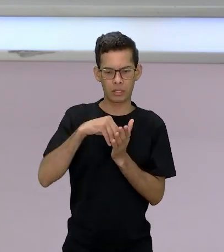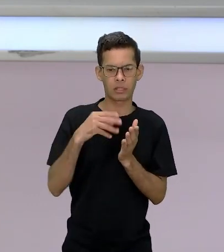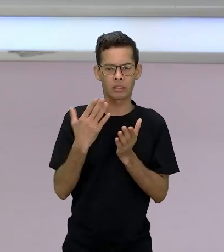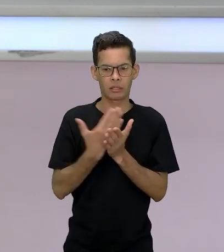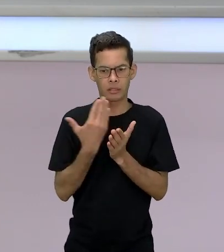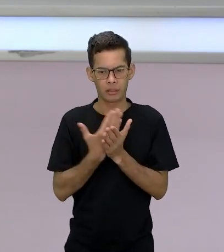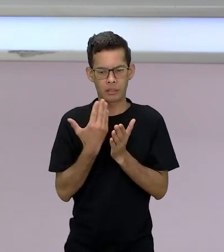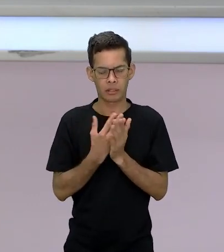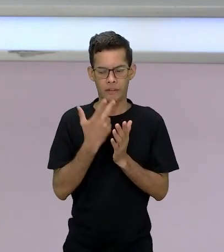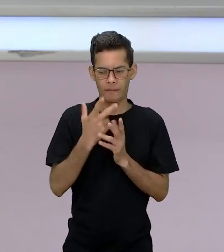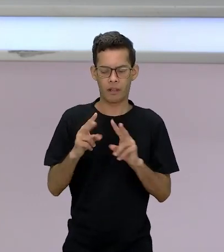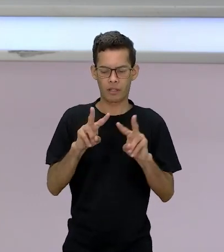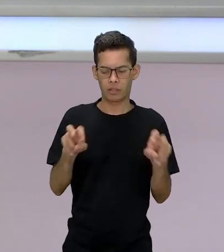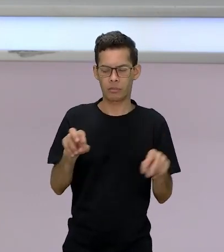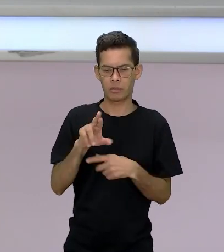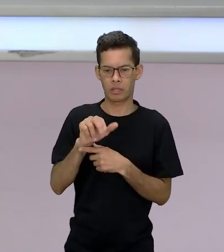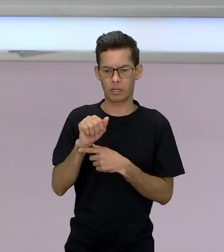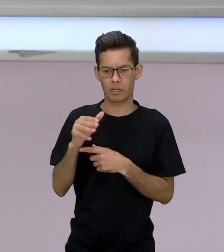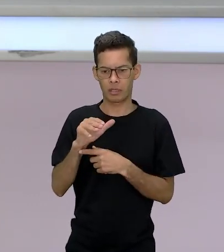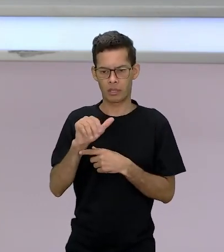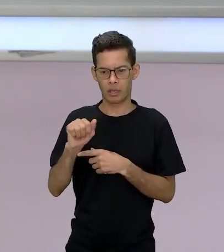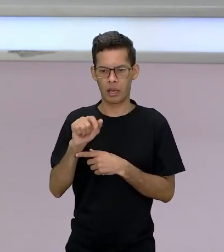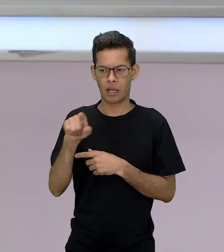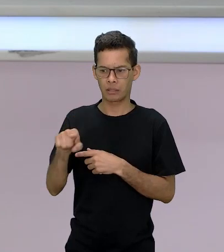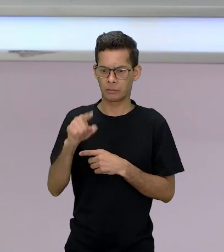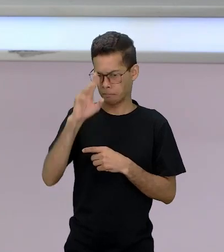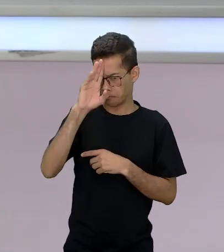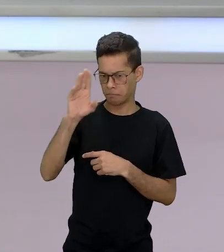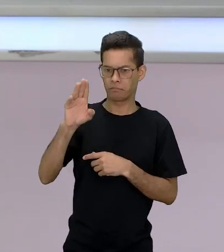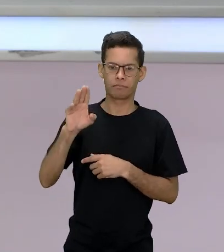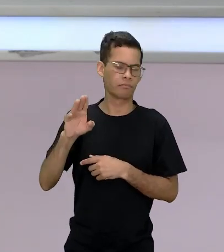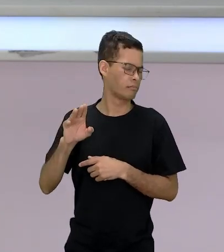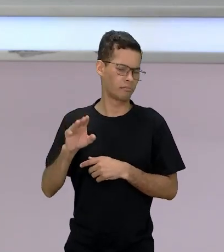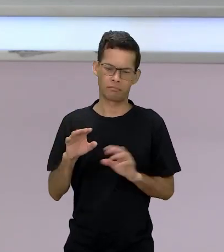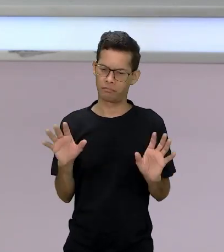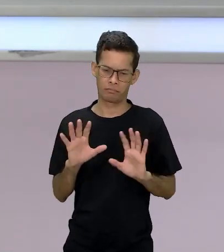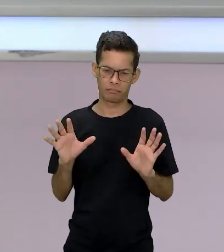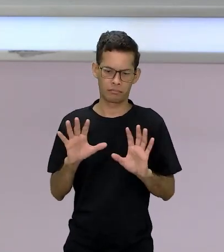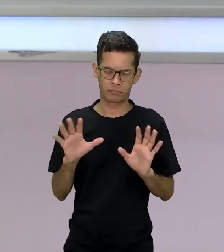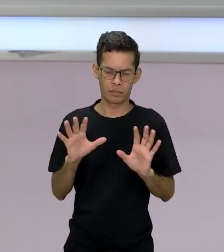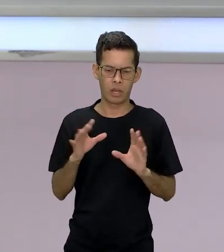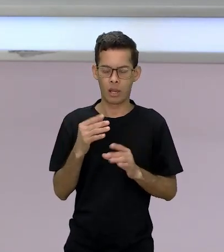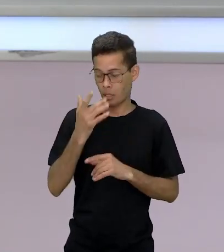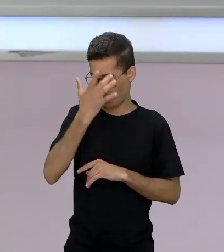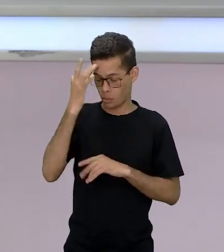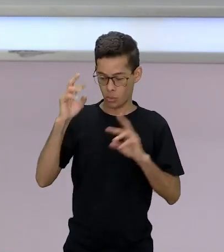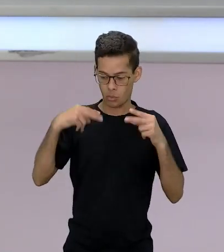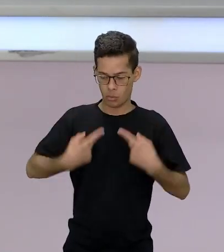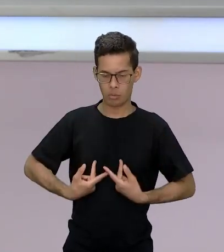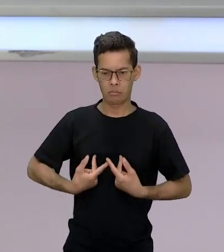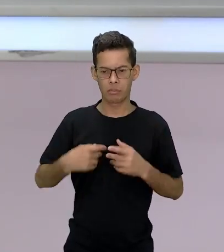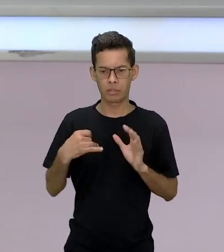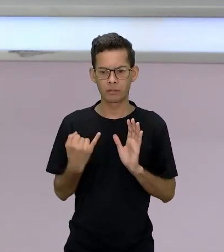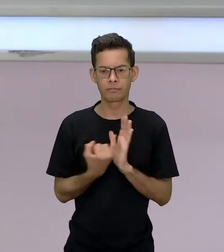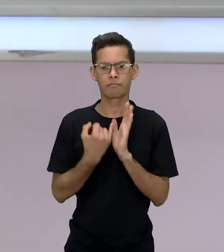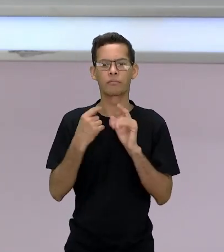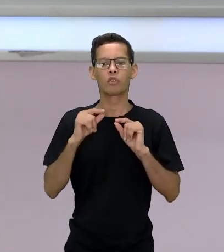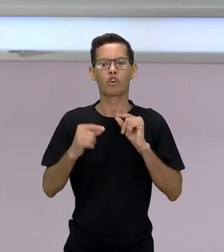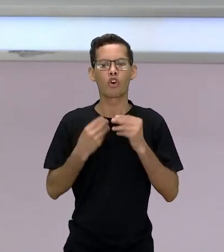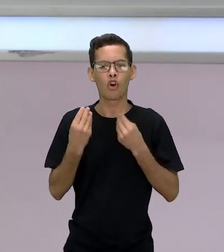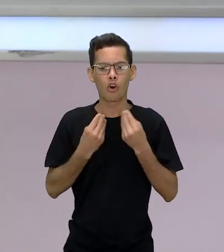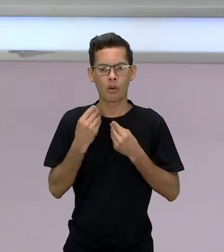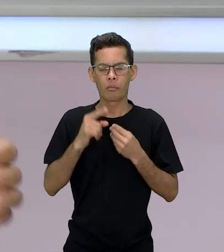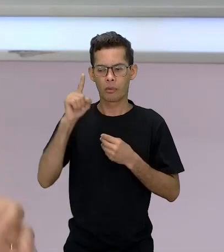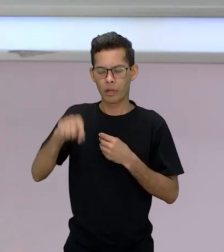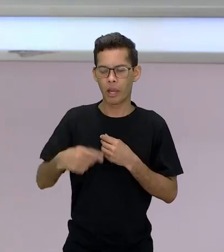que a raça não é um fator essencial. O que realmente define um ser humano é a cultura a